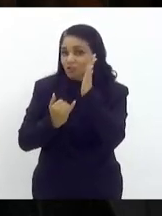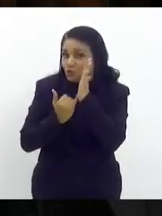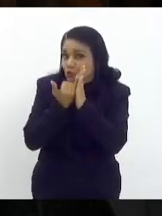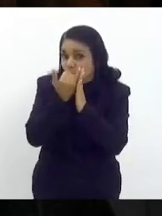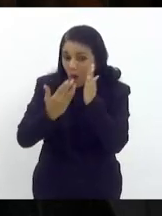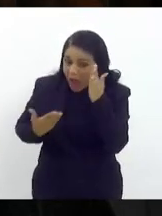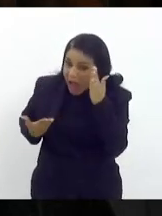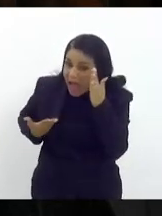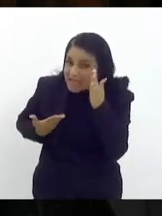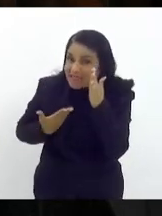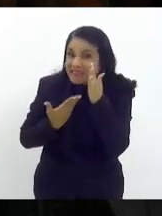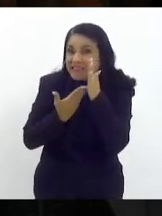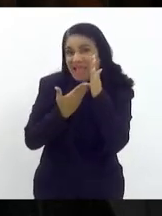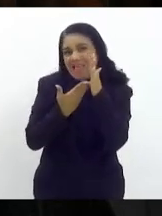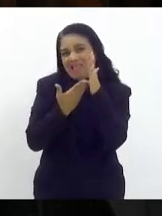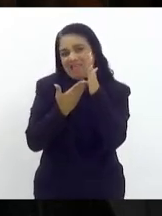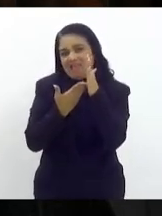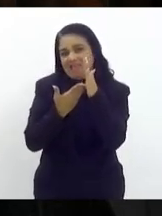máximo